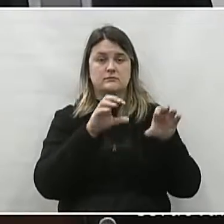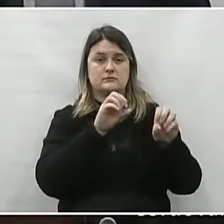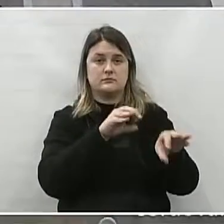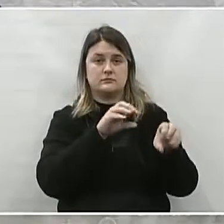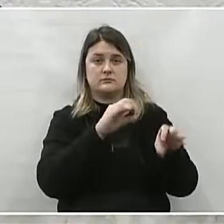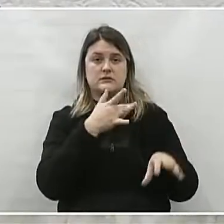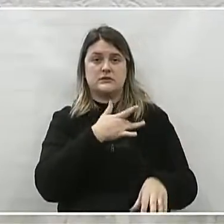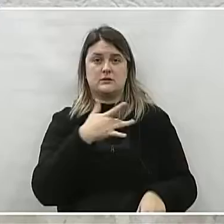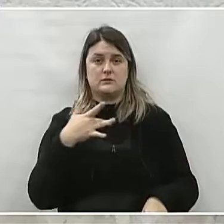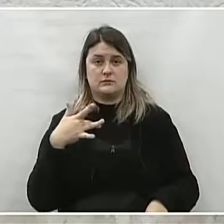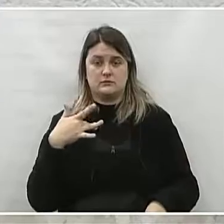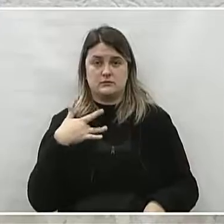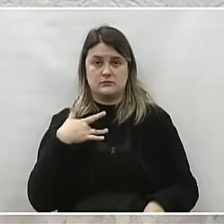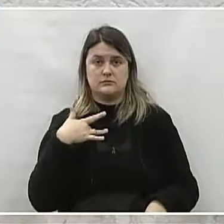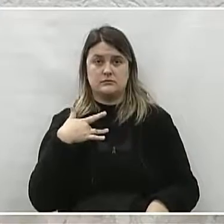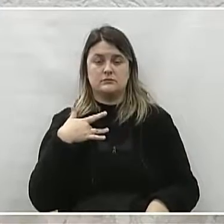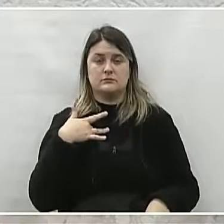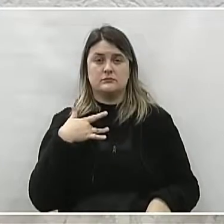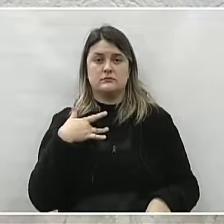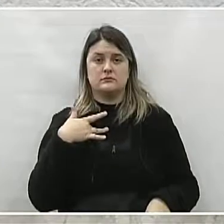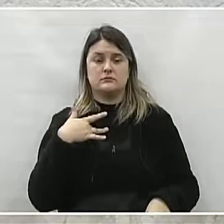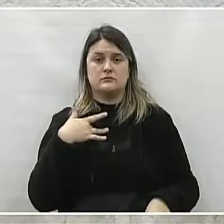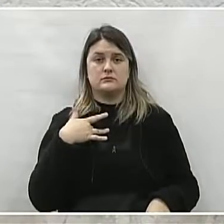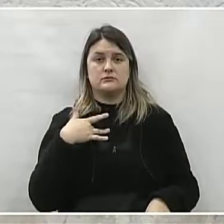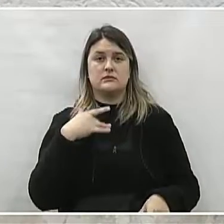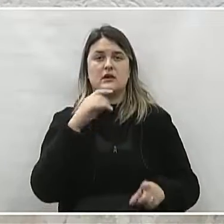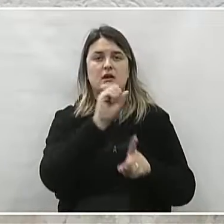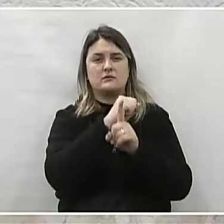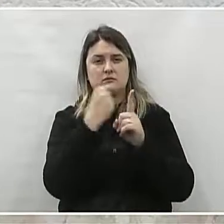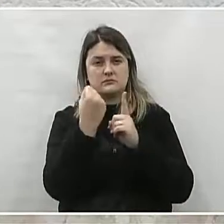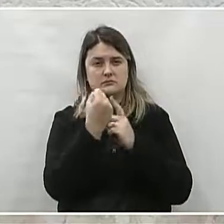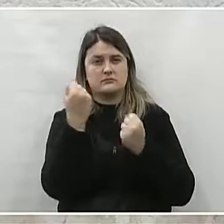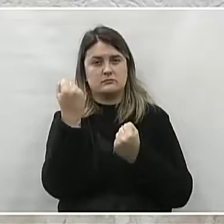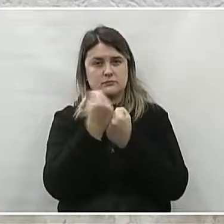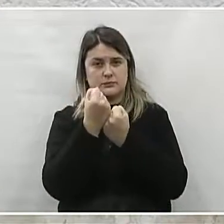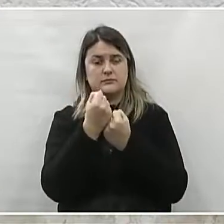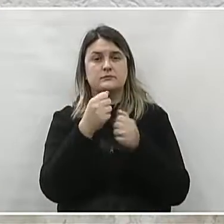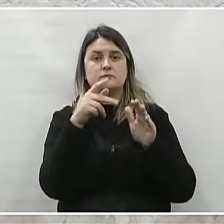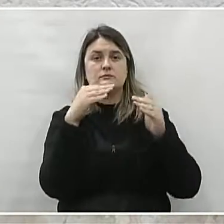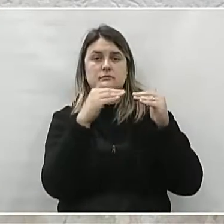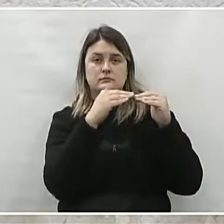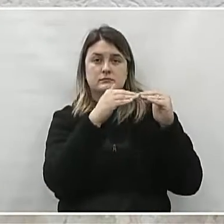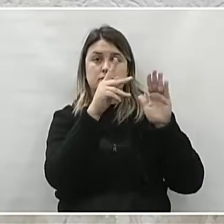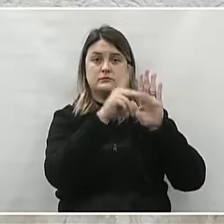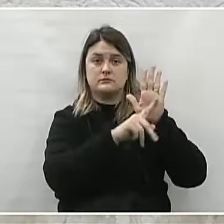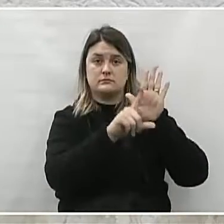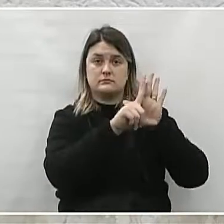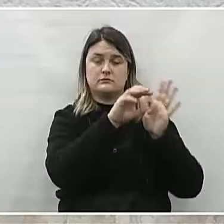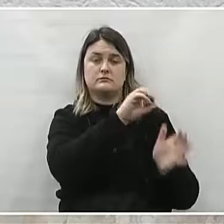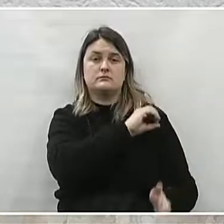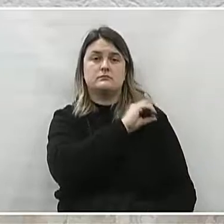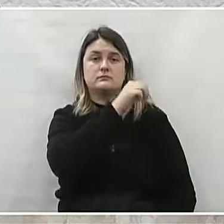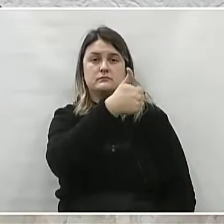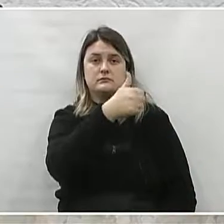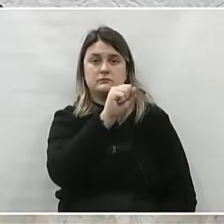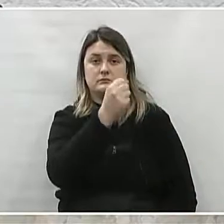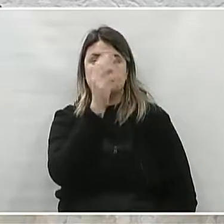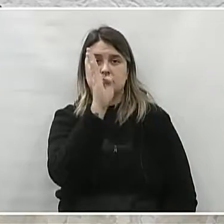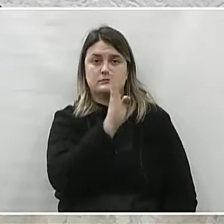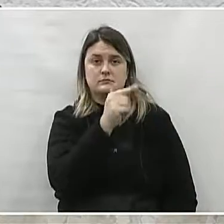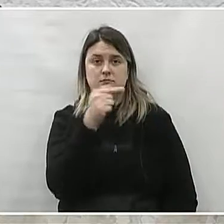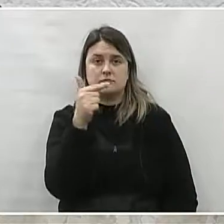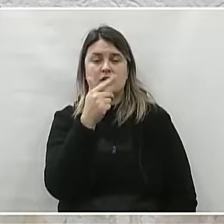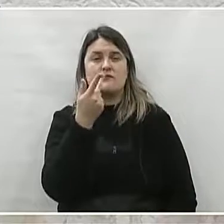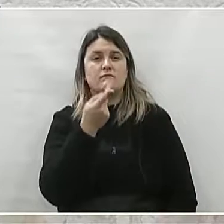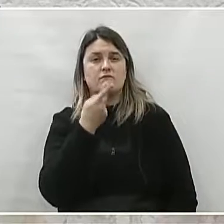Educação, Saúde e Assistência. Favorável ao projeto de lei ordinária de número 18 de 2022.